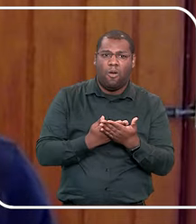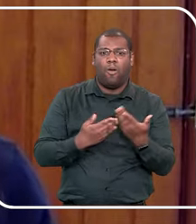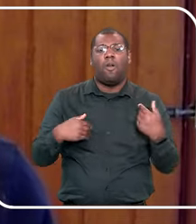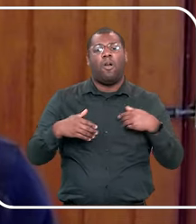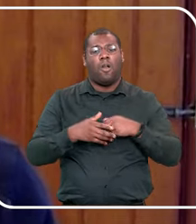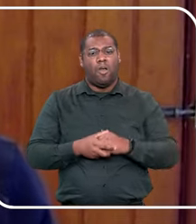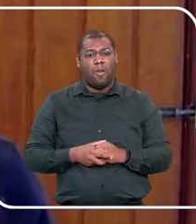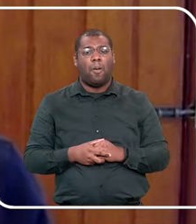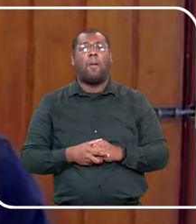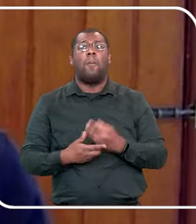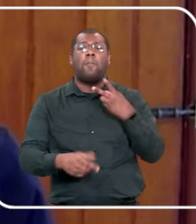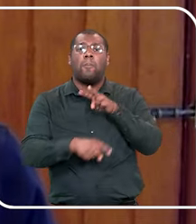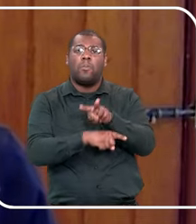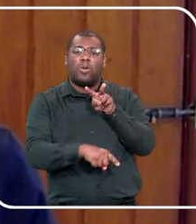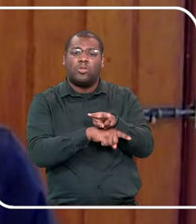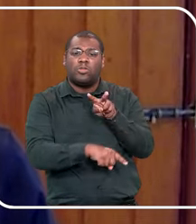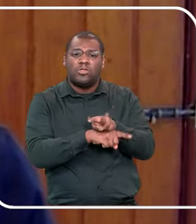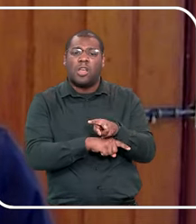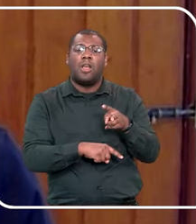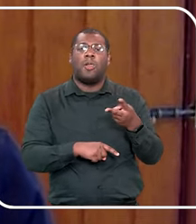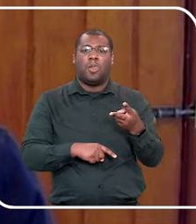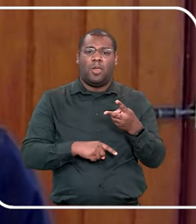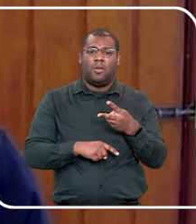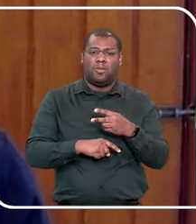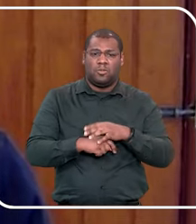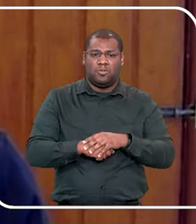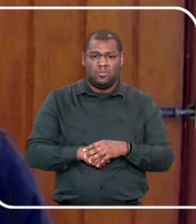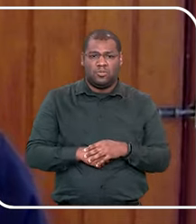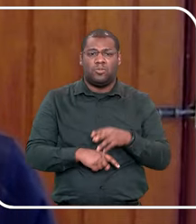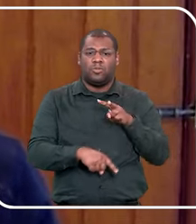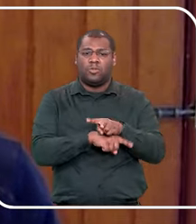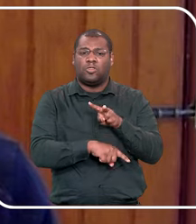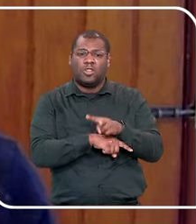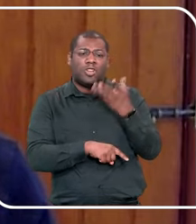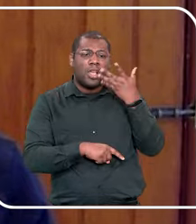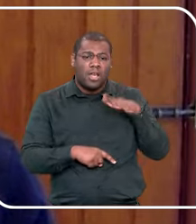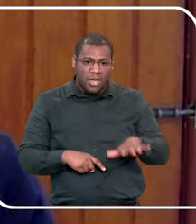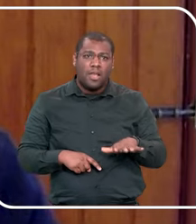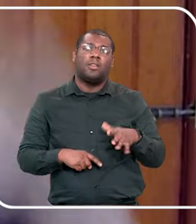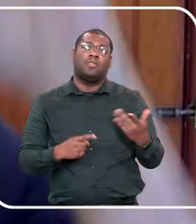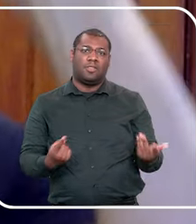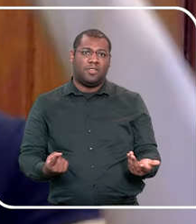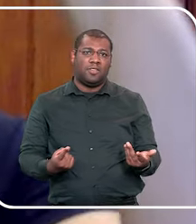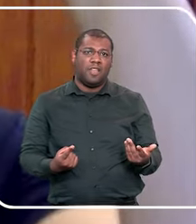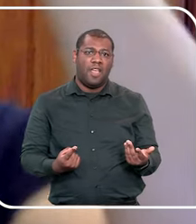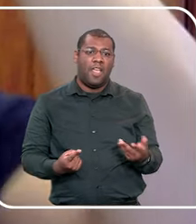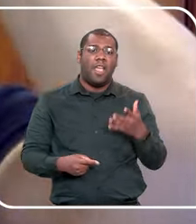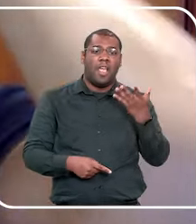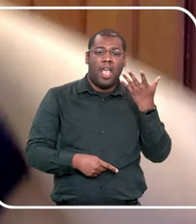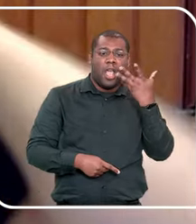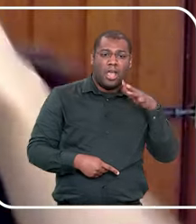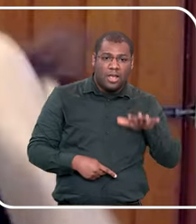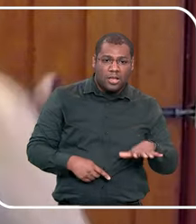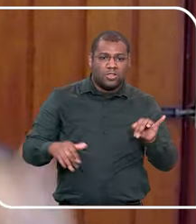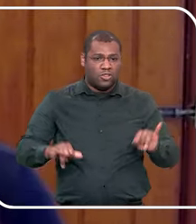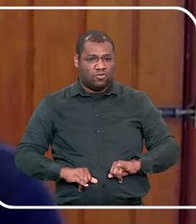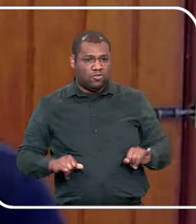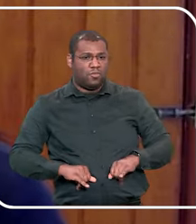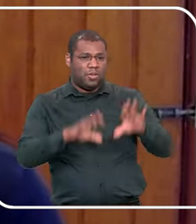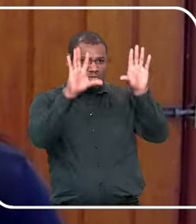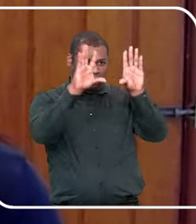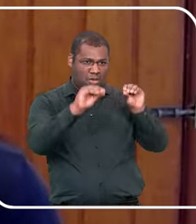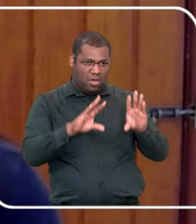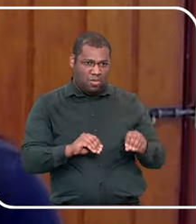rede de proteção, que é um lugar onde acontece a maioria das denúncias de abuso sexual. E isso foi muito